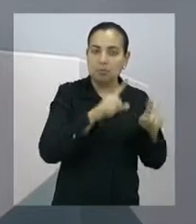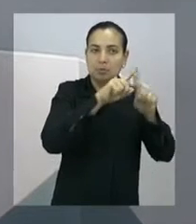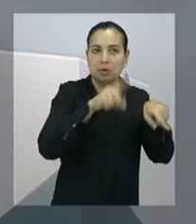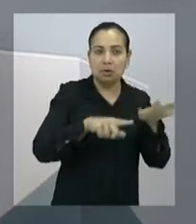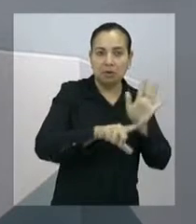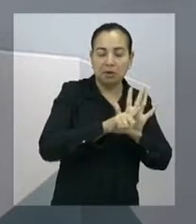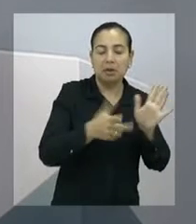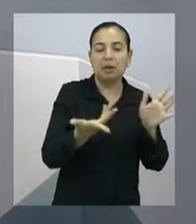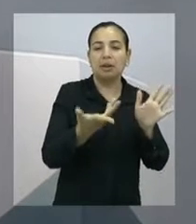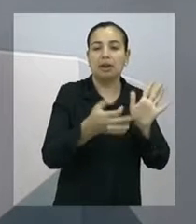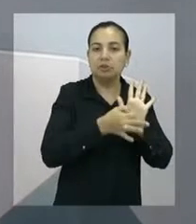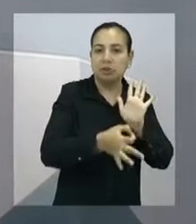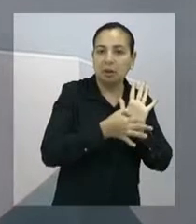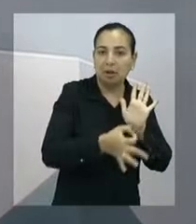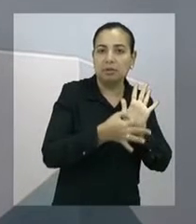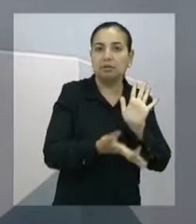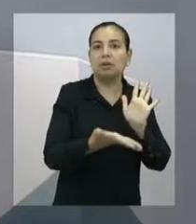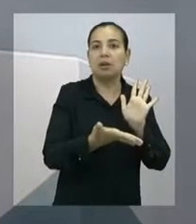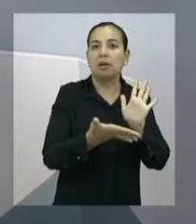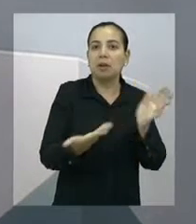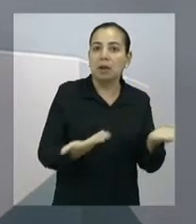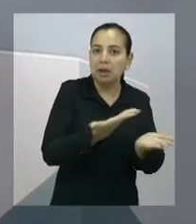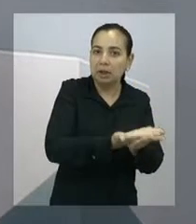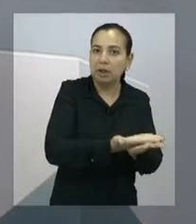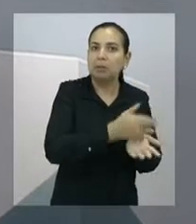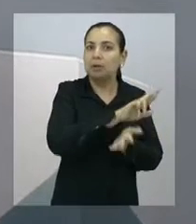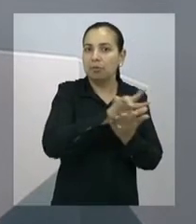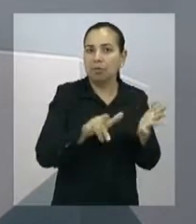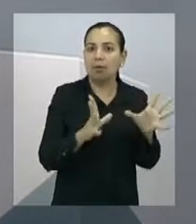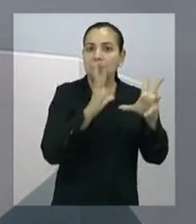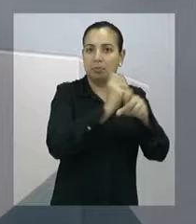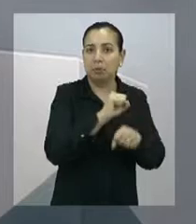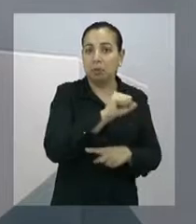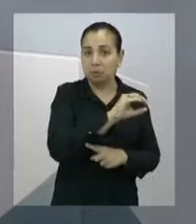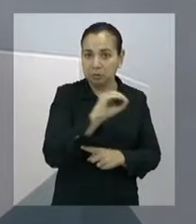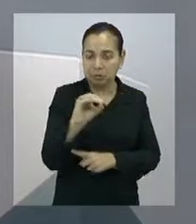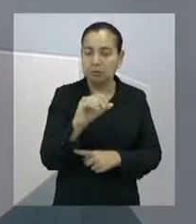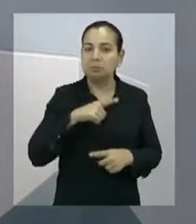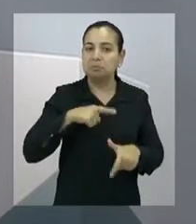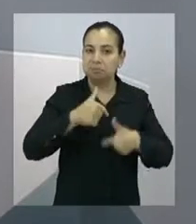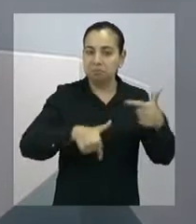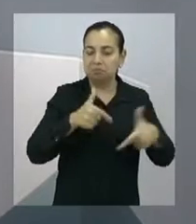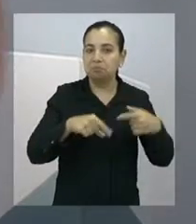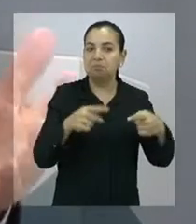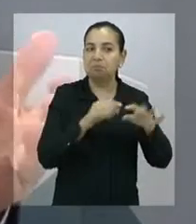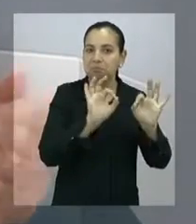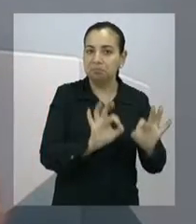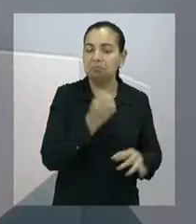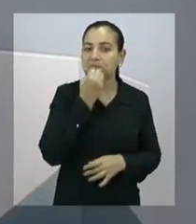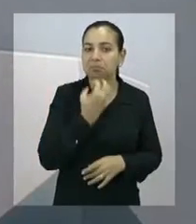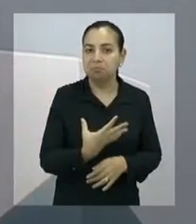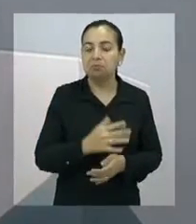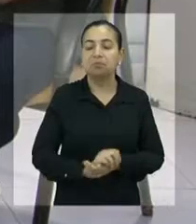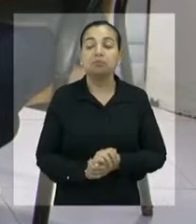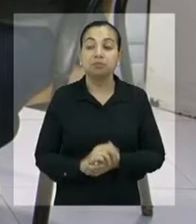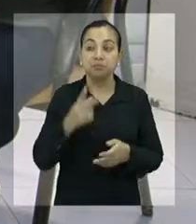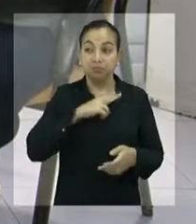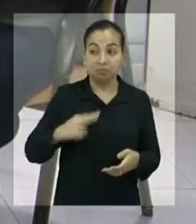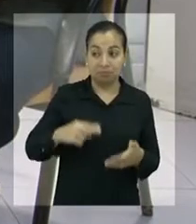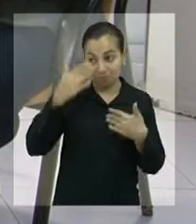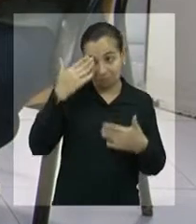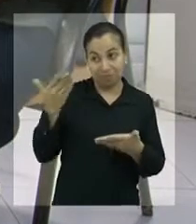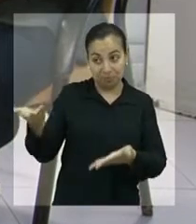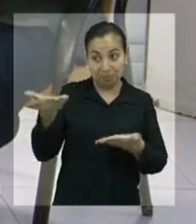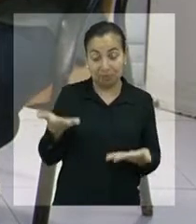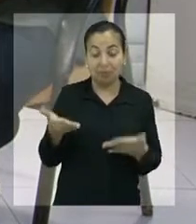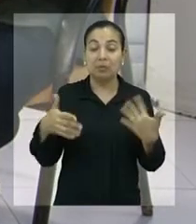projetos de indicação e requerimentos. Enfim, uma atuação bastante intensa. Vereador, obrigado pela sua presença e